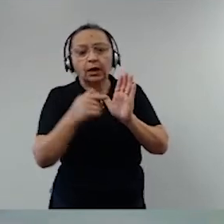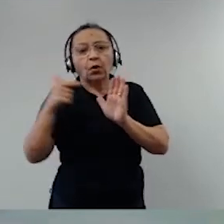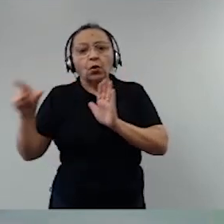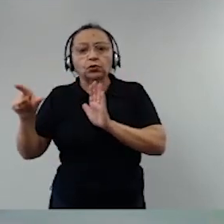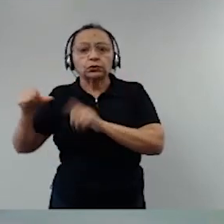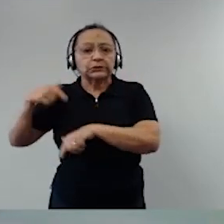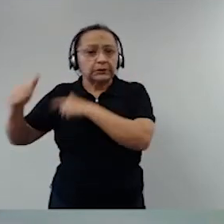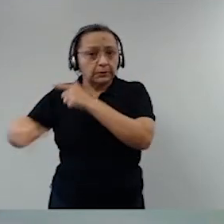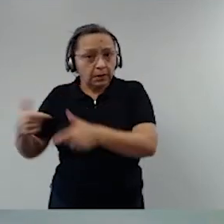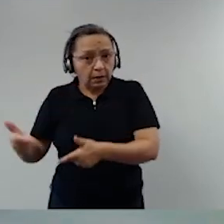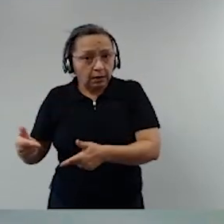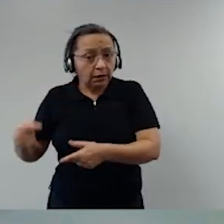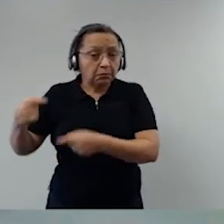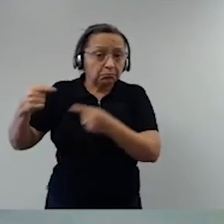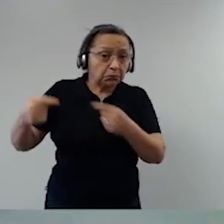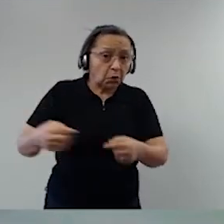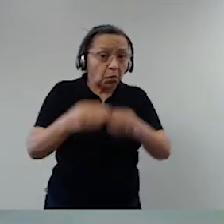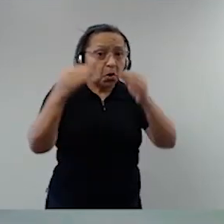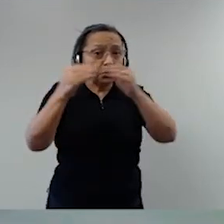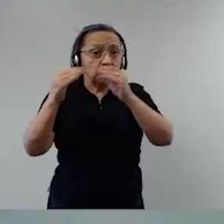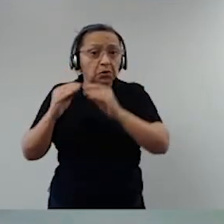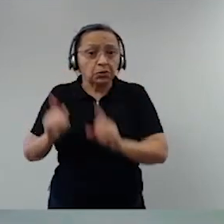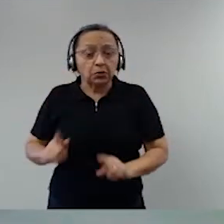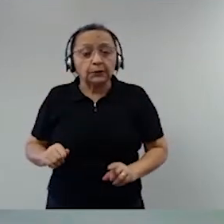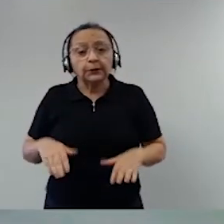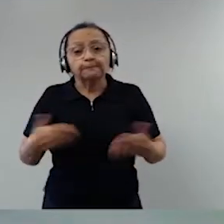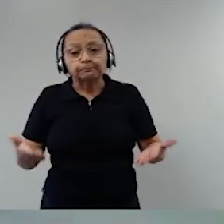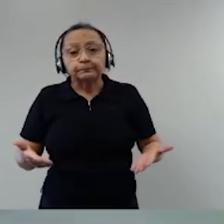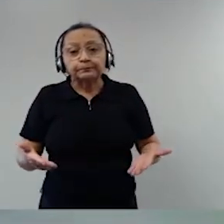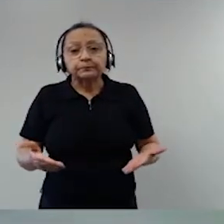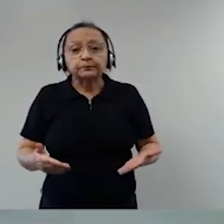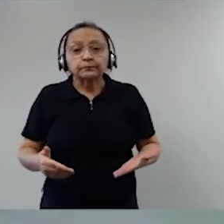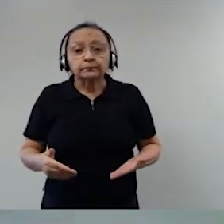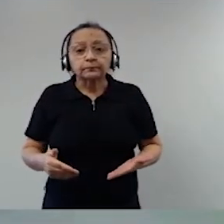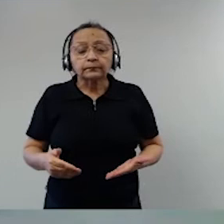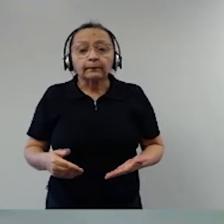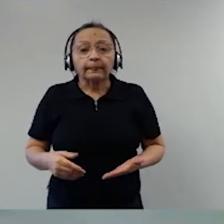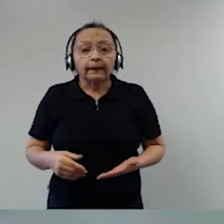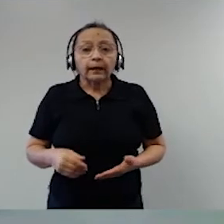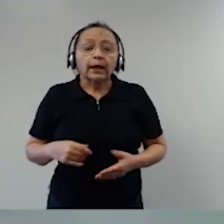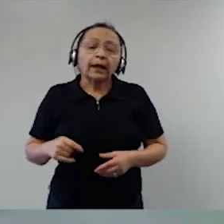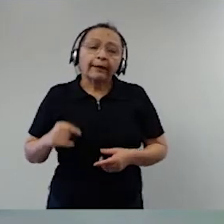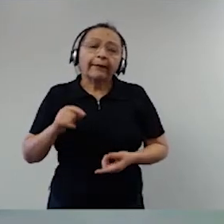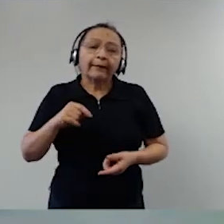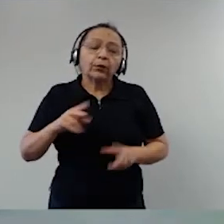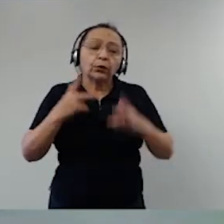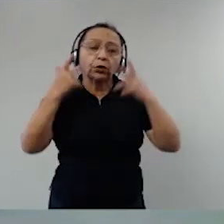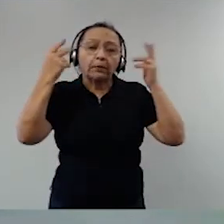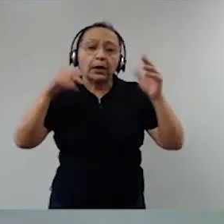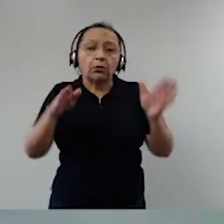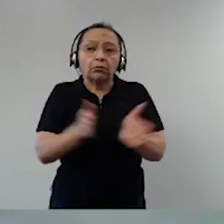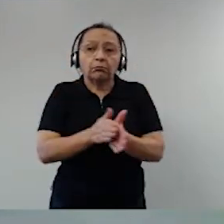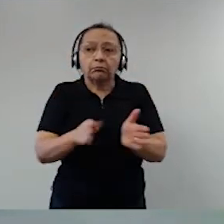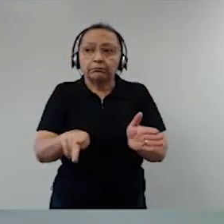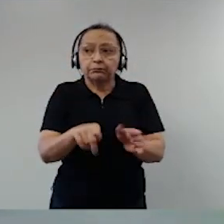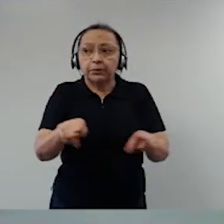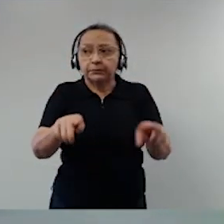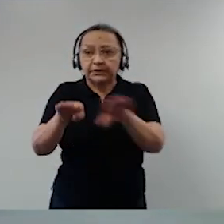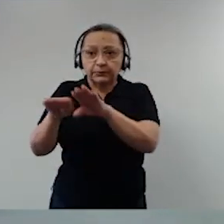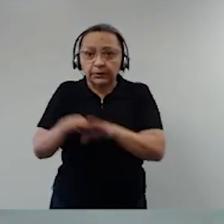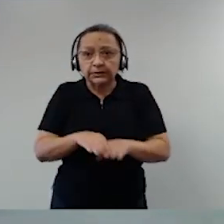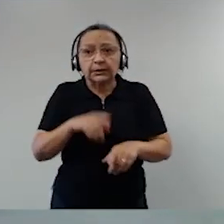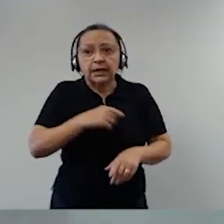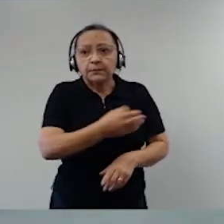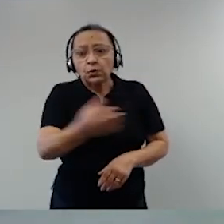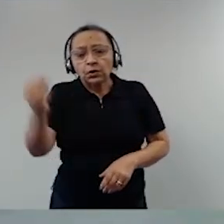estão de acordo com a lei, etc. Então, aí é o jogo, é o jogo normal da democracia, que a gente não pode se apavorar, tem muita gente aí